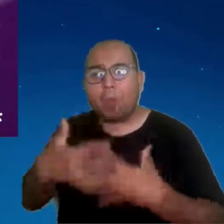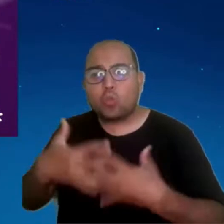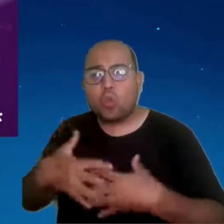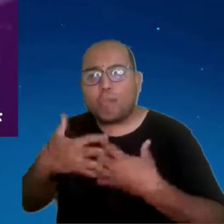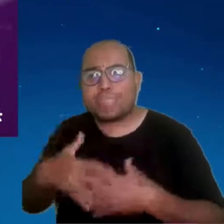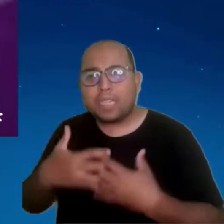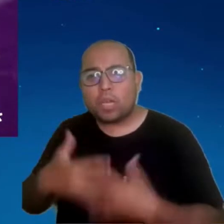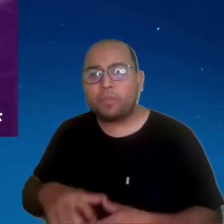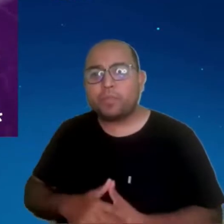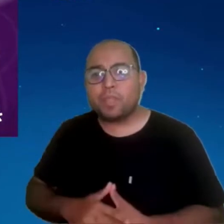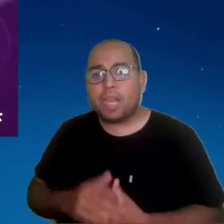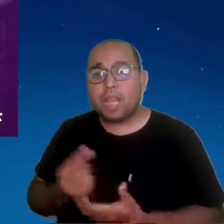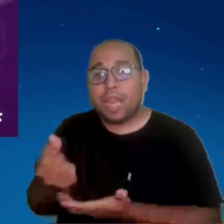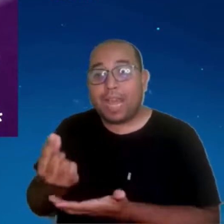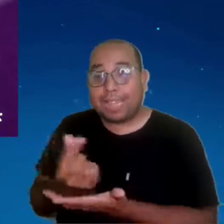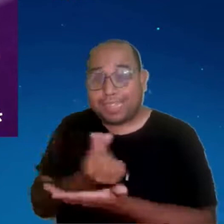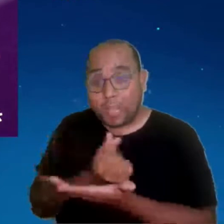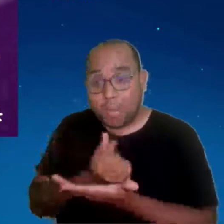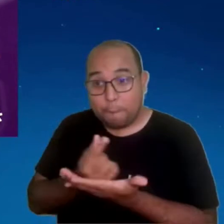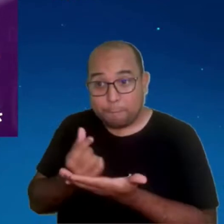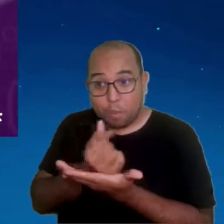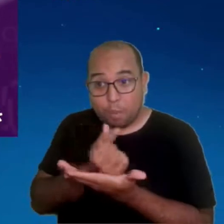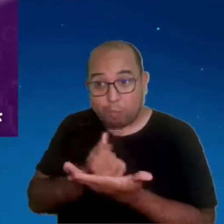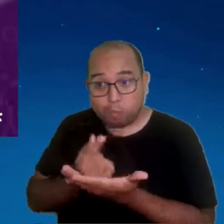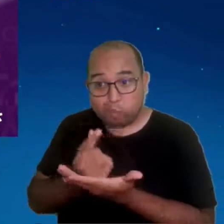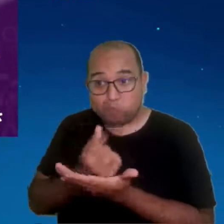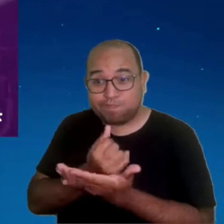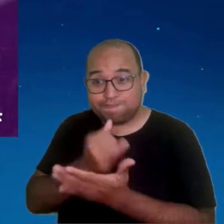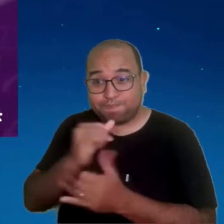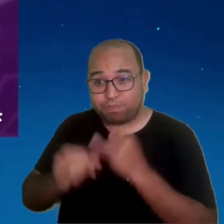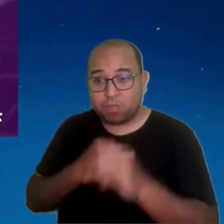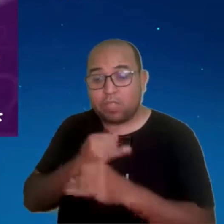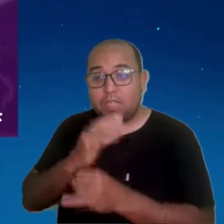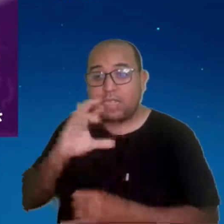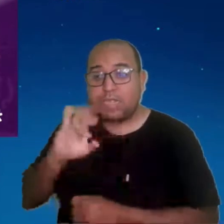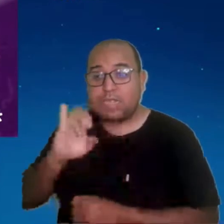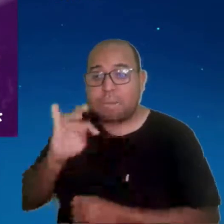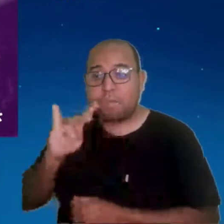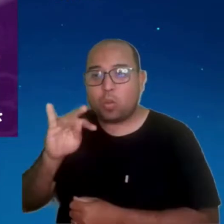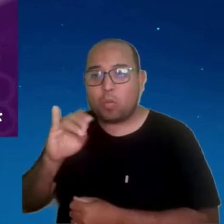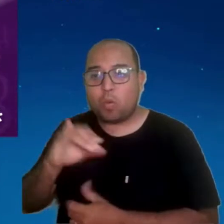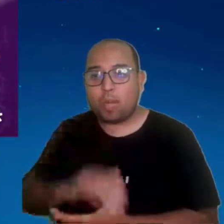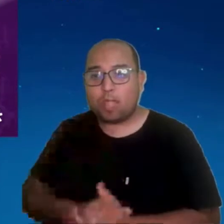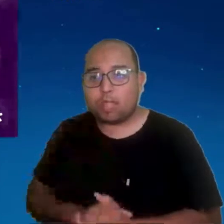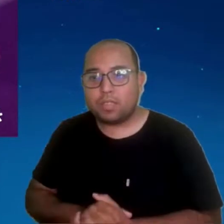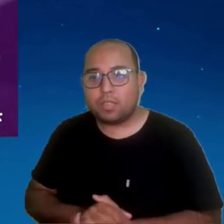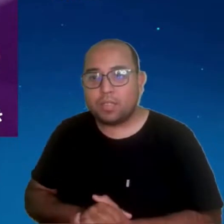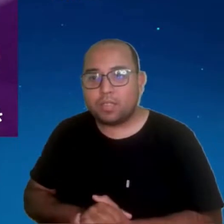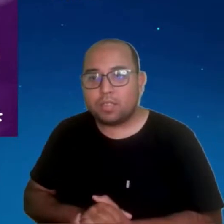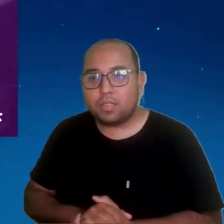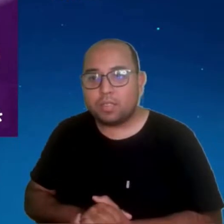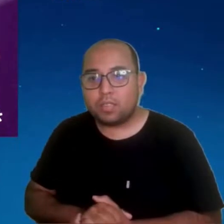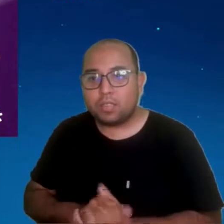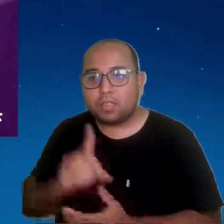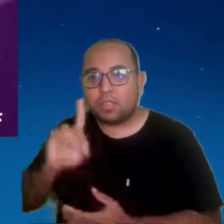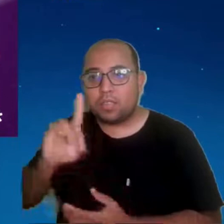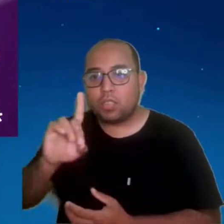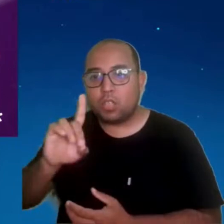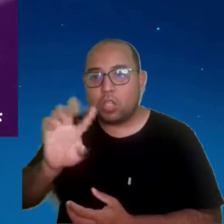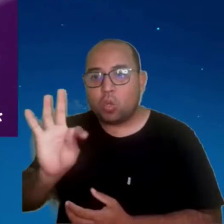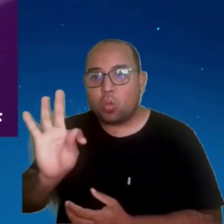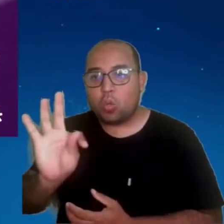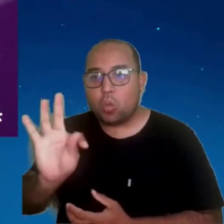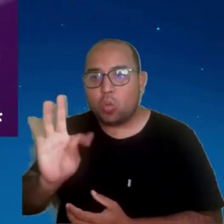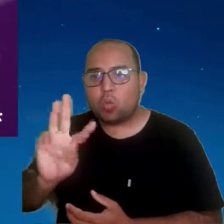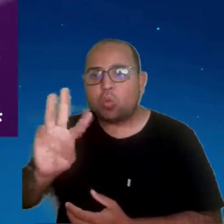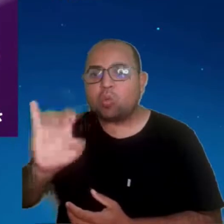no mercado de vocês é muito bacana o uso de criptomoeda, tem um case aqui legal, o Digital Twin, que é, isso aqui eu não sei